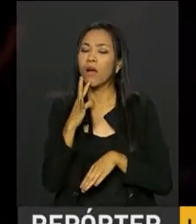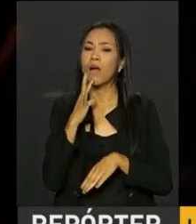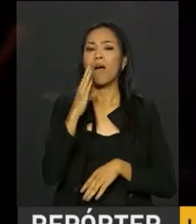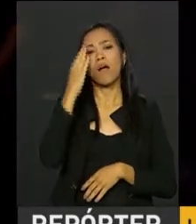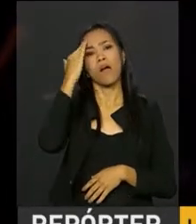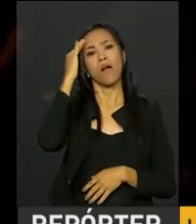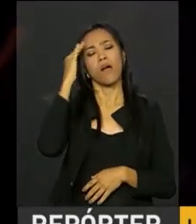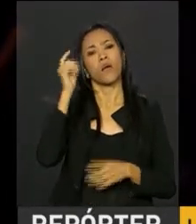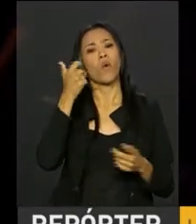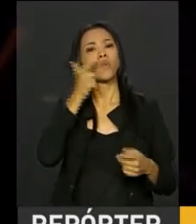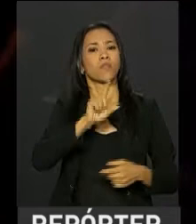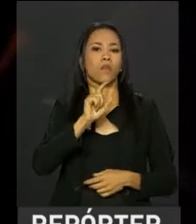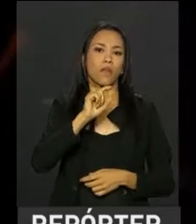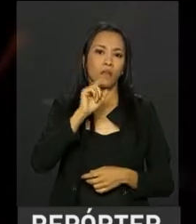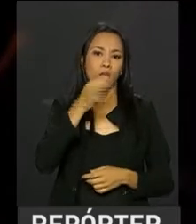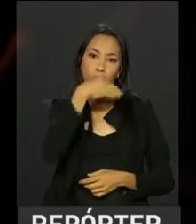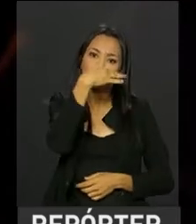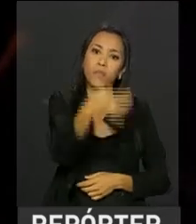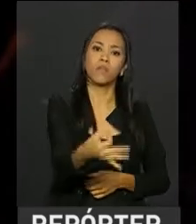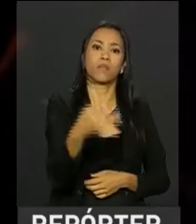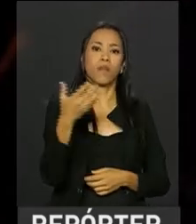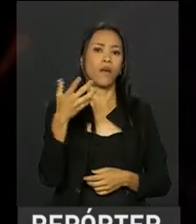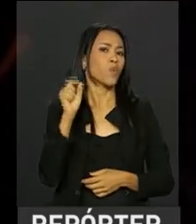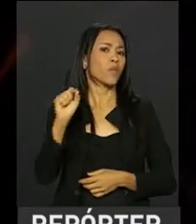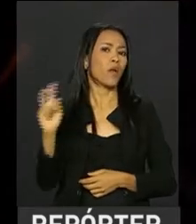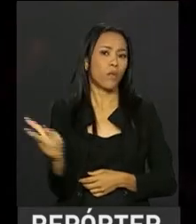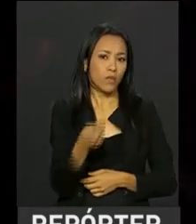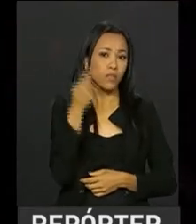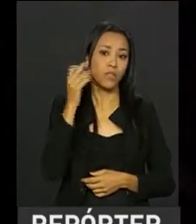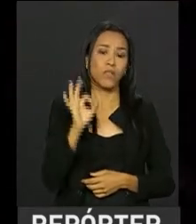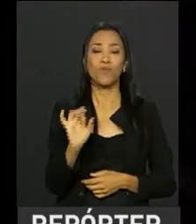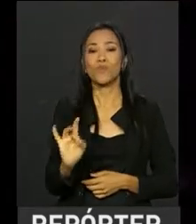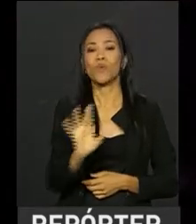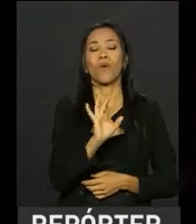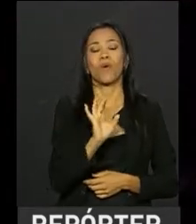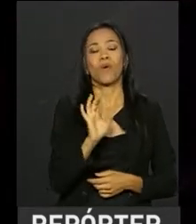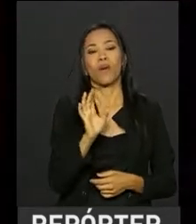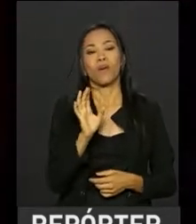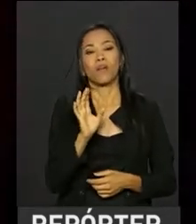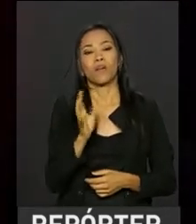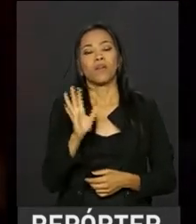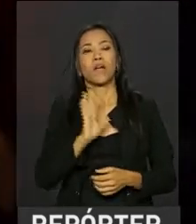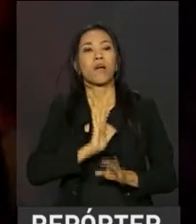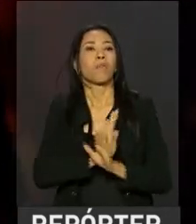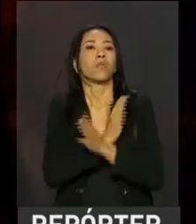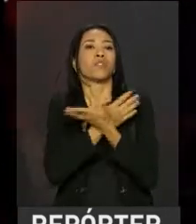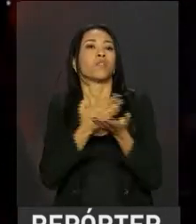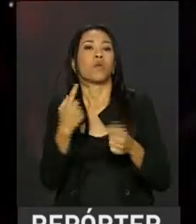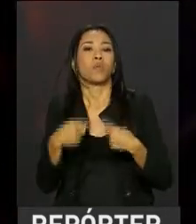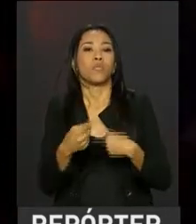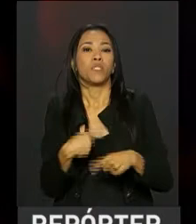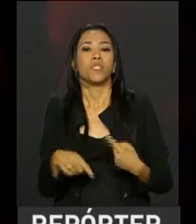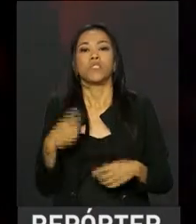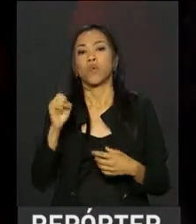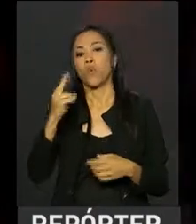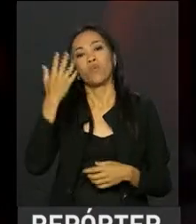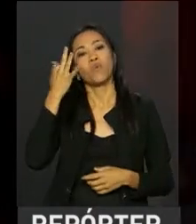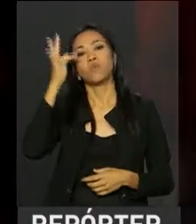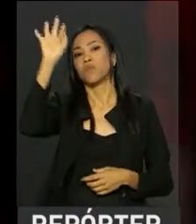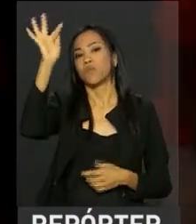opinião de fato sobre o que de verdade está acontecendo, não sobre paixões políticas ou filosofias